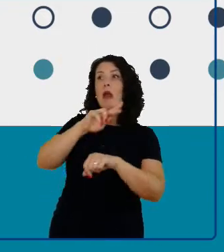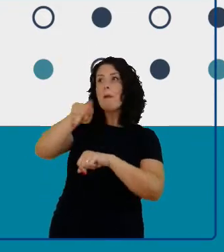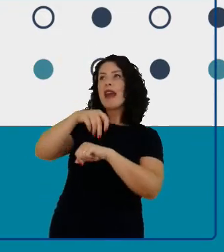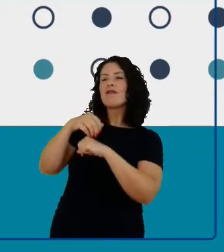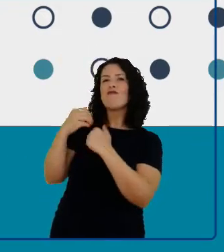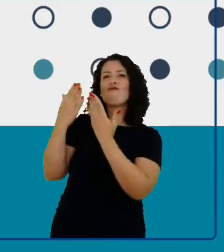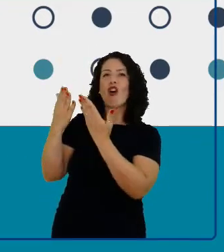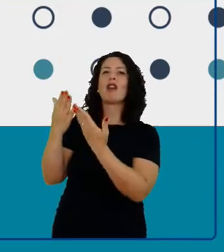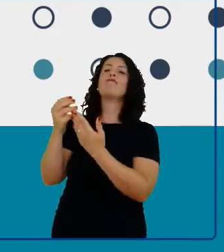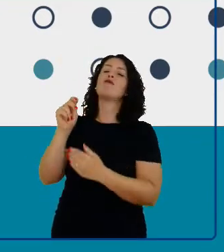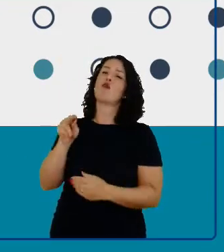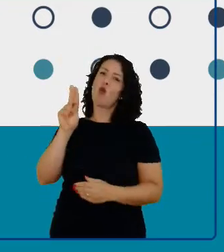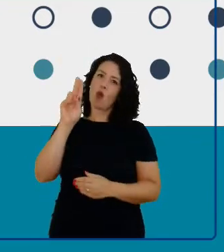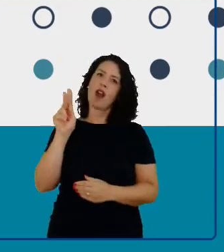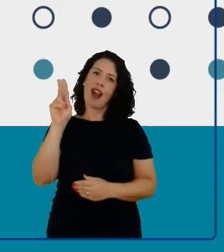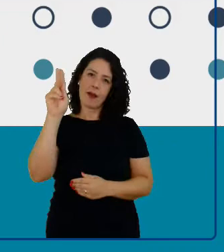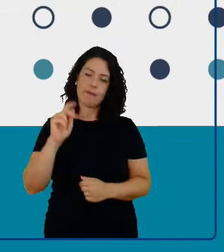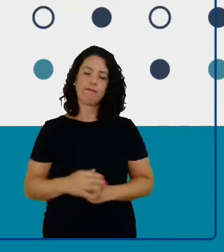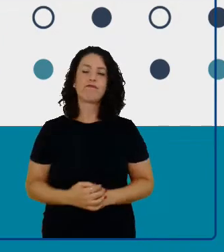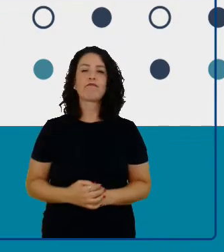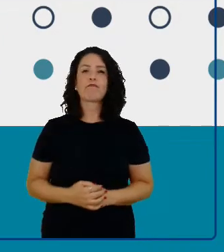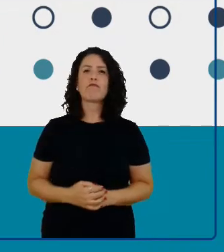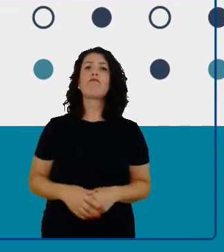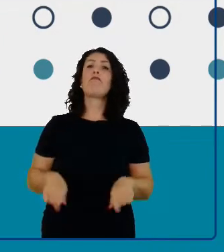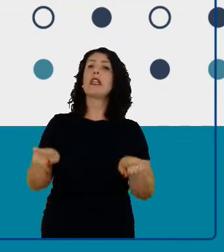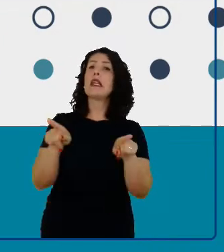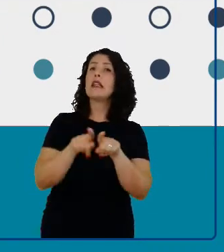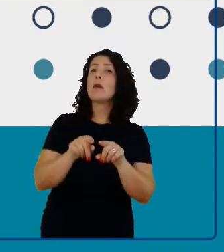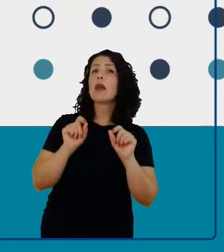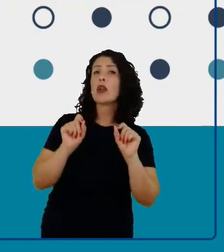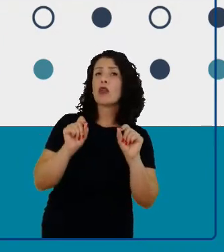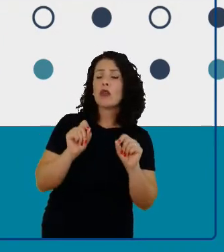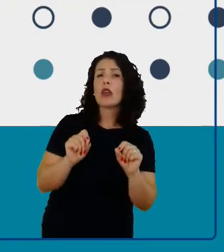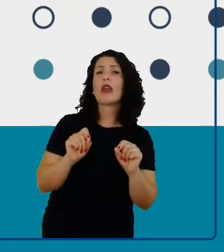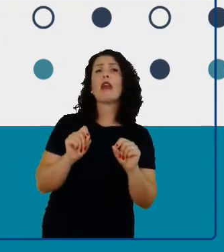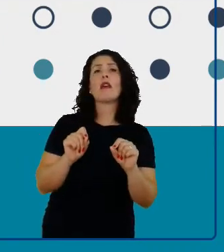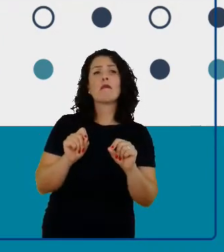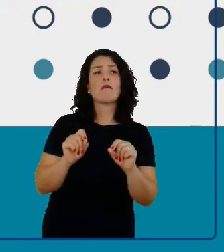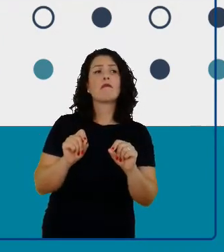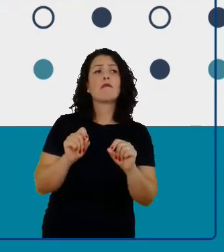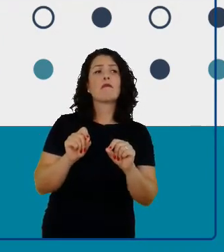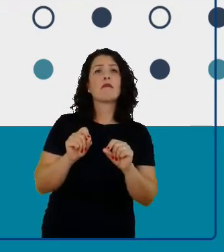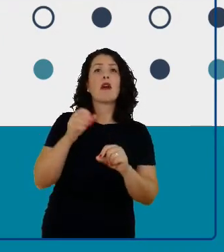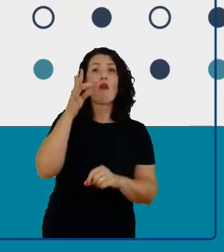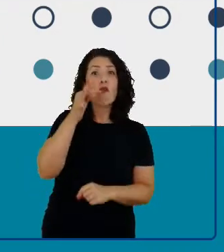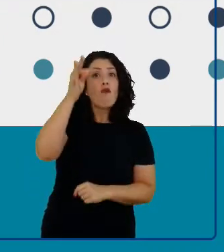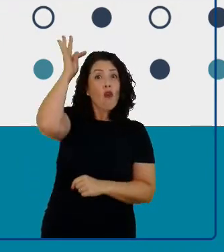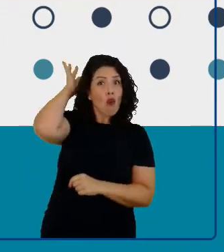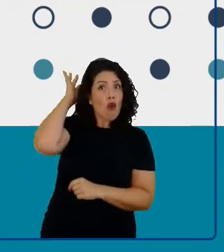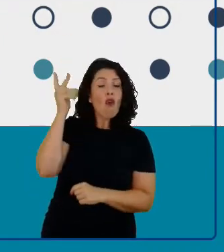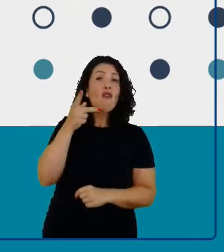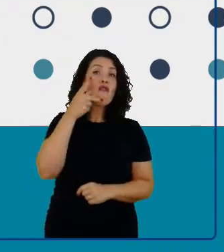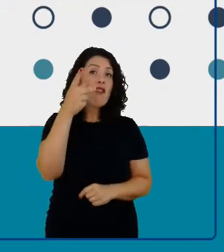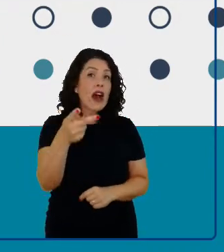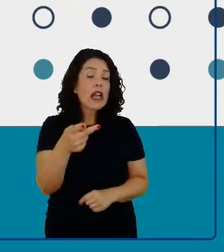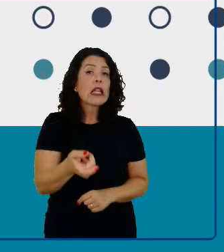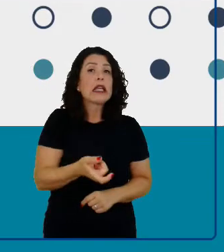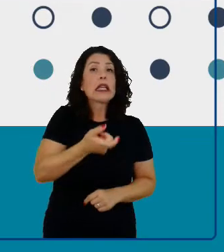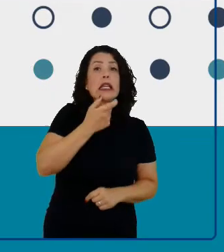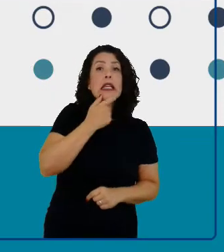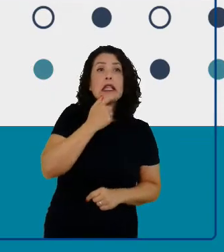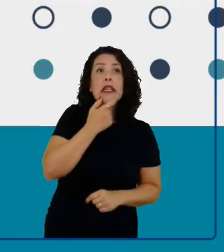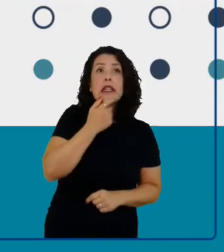E segundo, a área do foco é sobre inglês, ensinando e aprendendo a língua